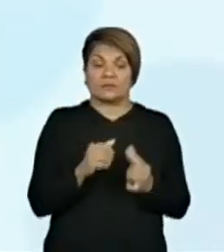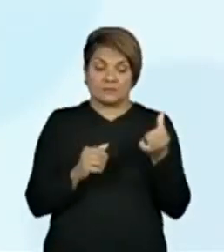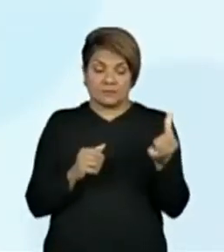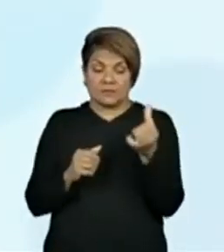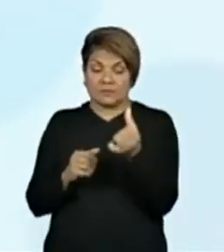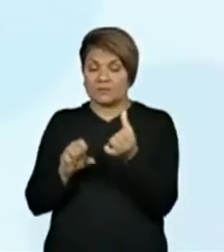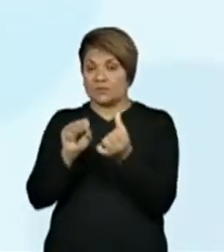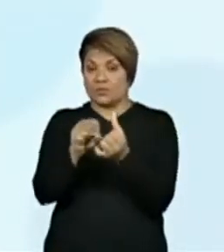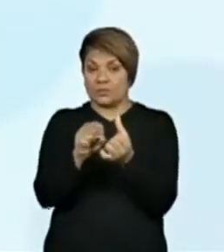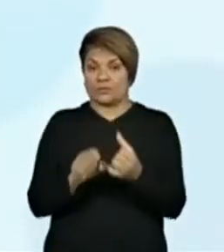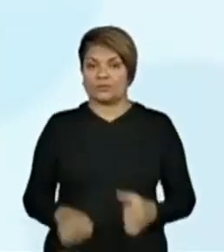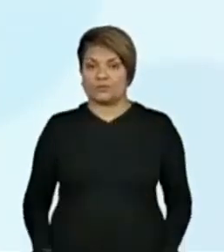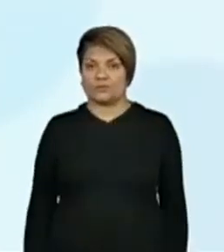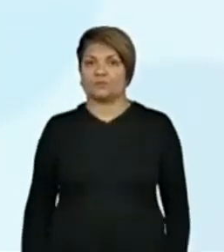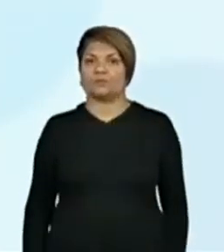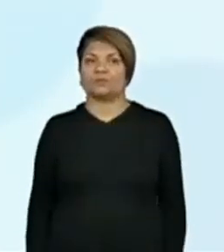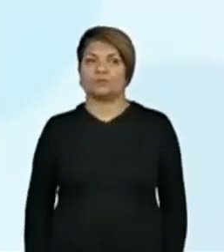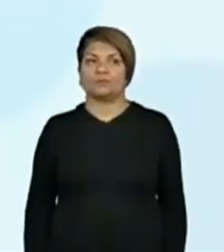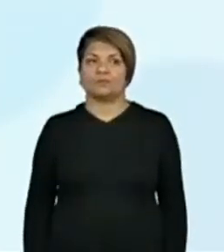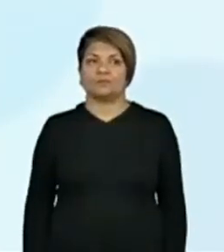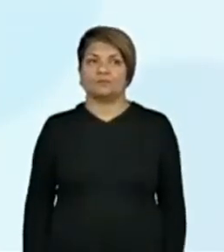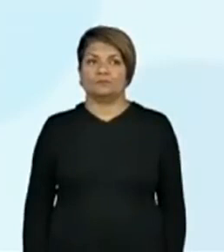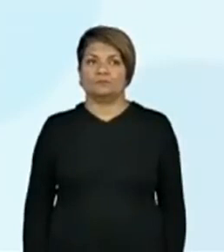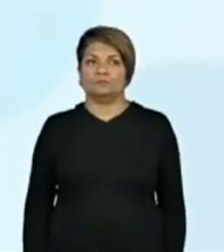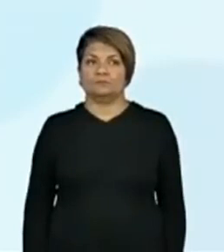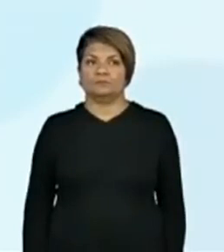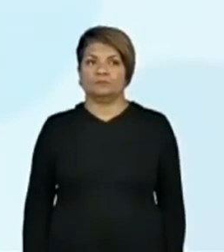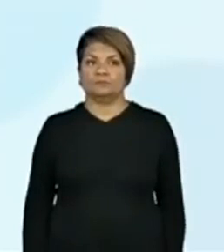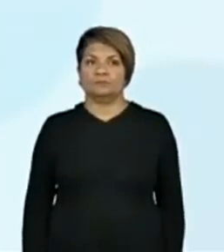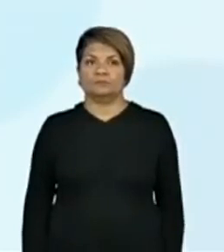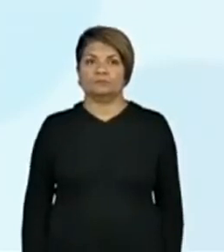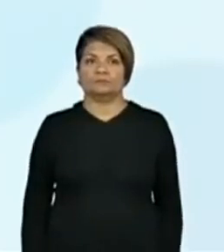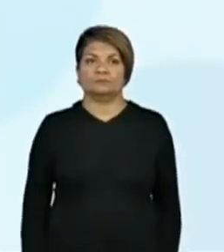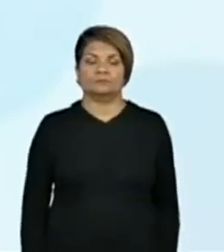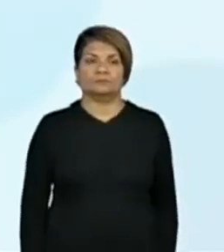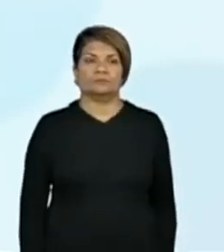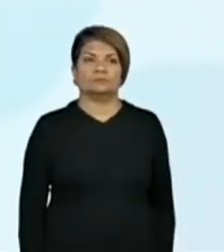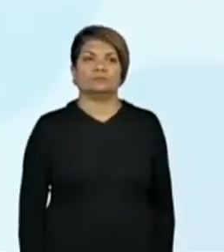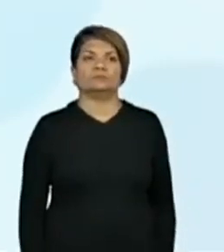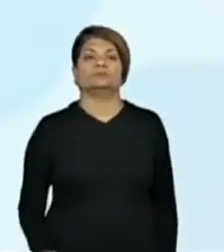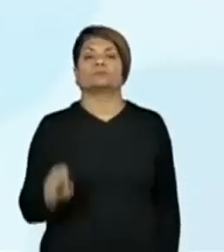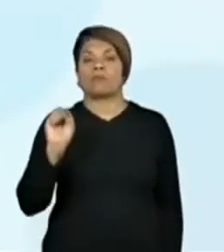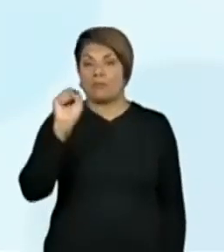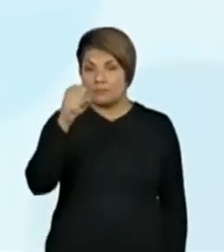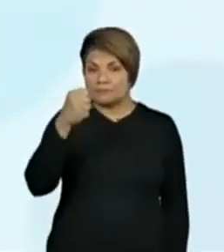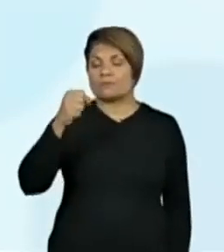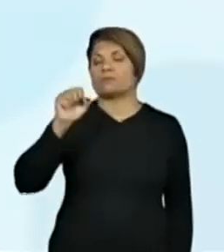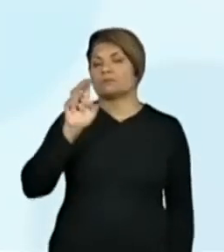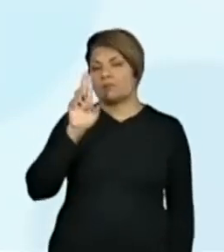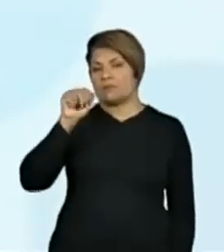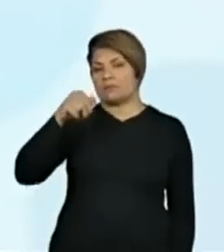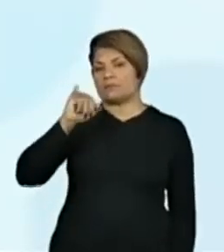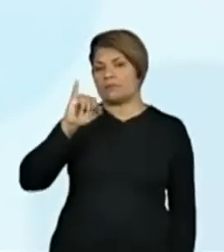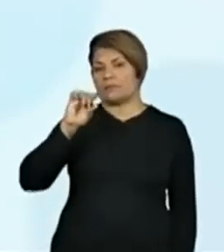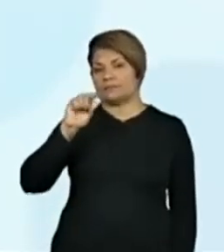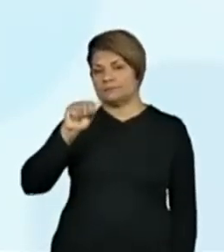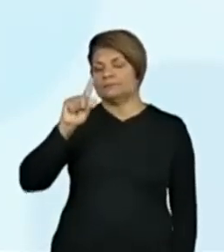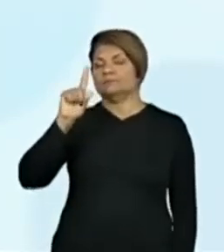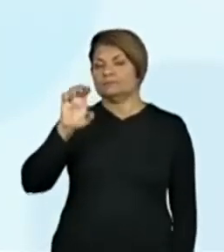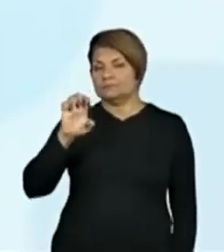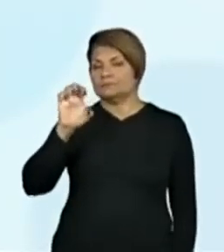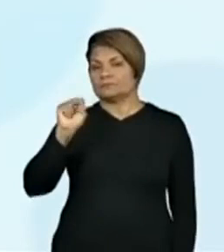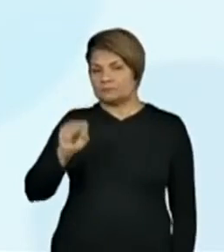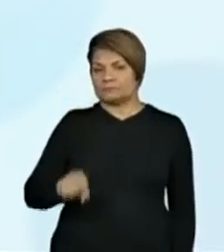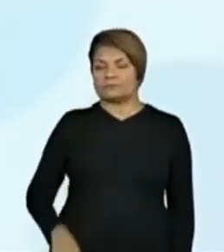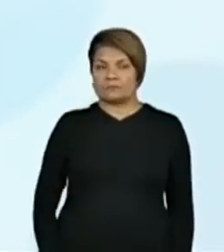Vou colocar aqui, ó, nessa aqui da... Kelly Priscila falou 8 unidades. Ele valeria 8 unidades. Então,